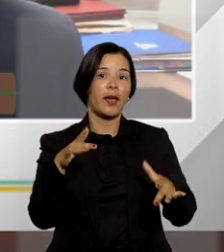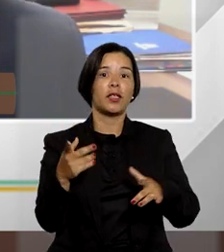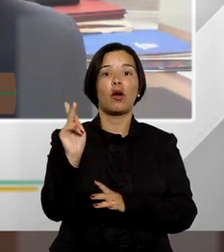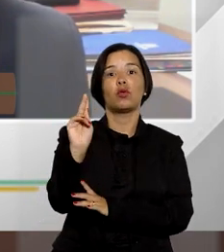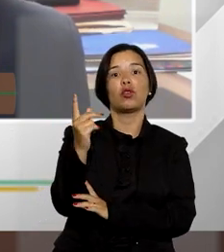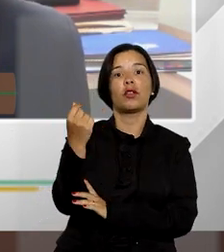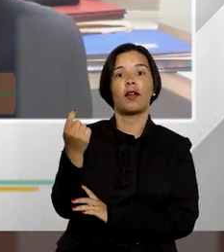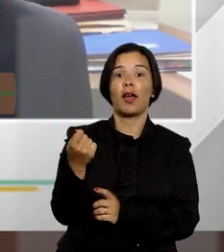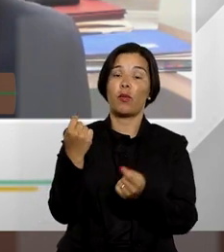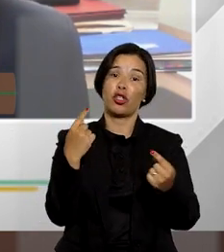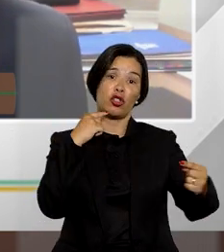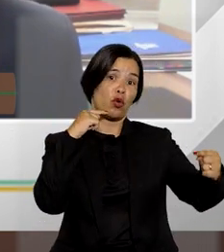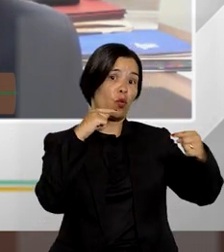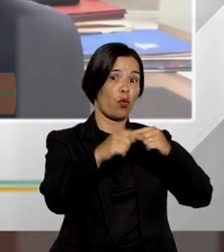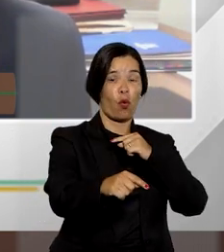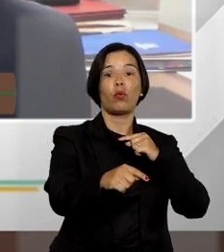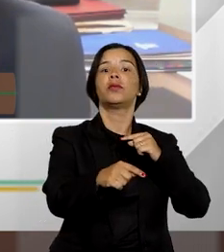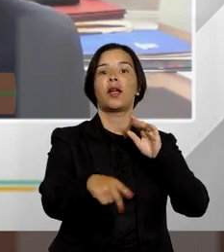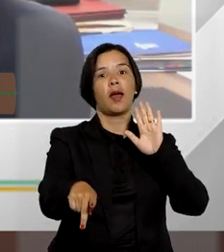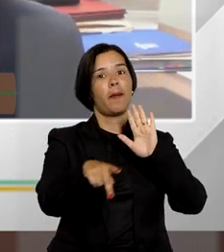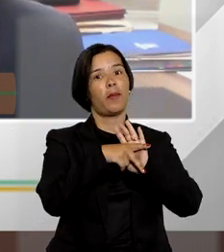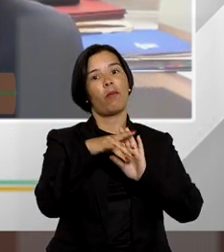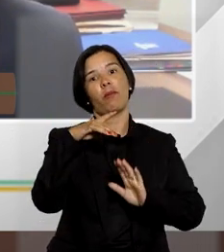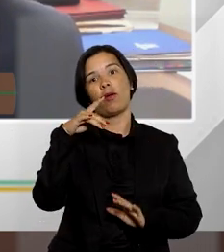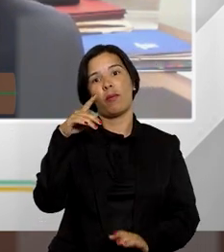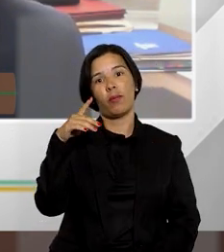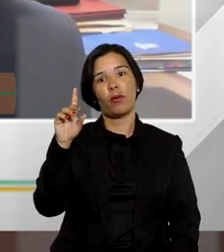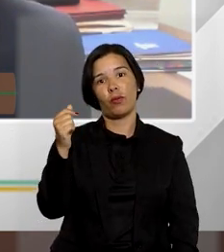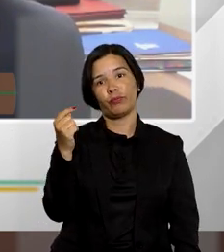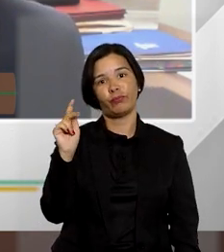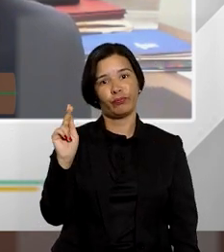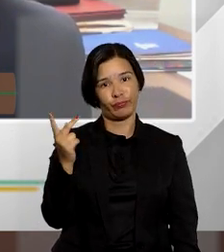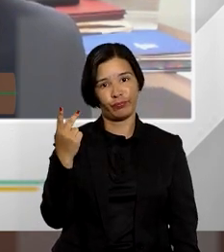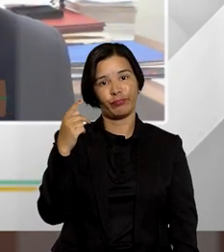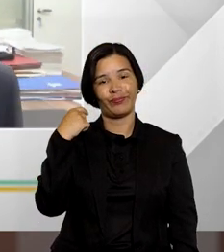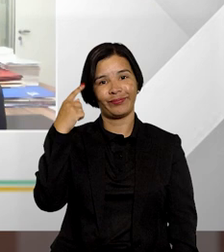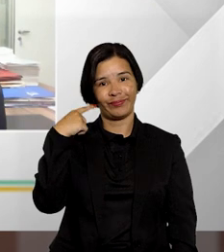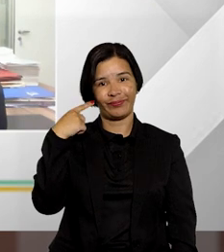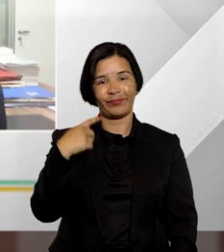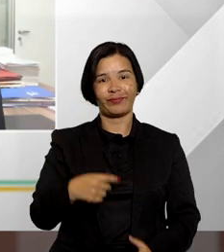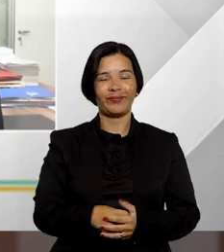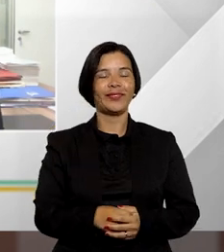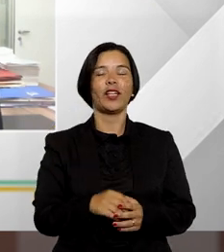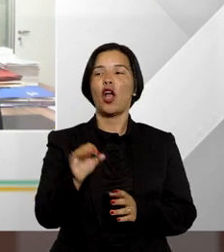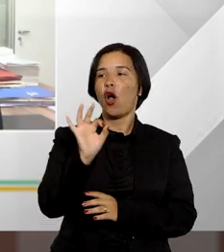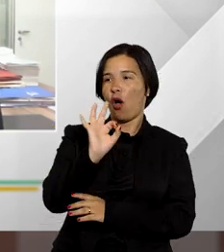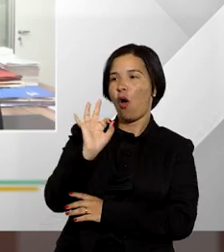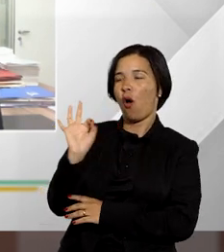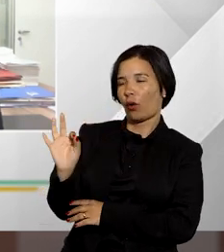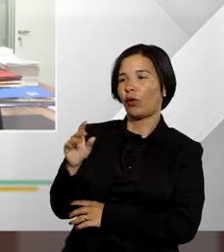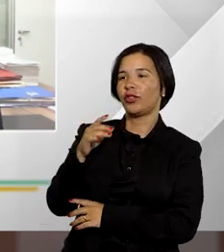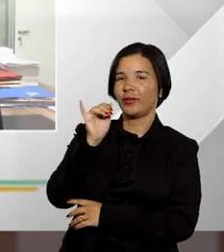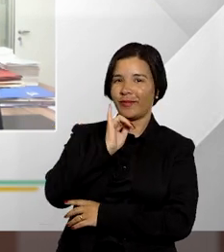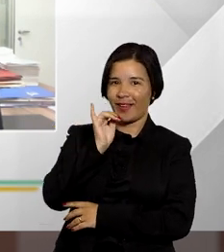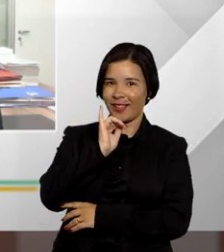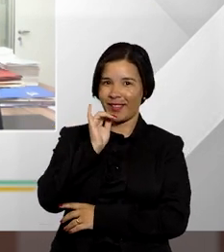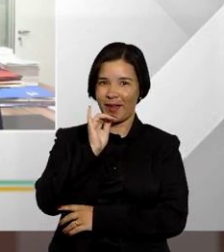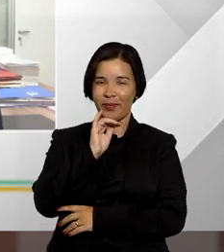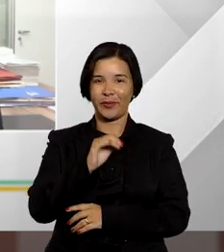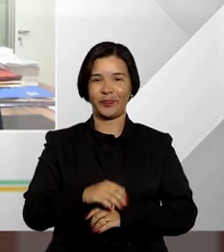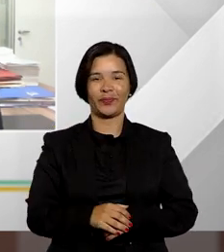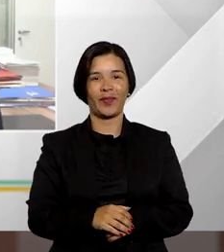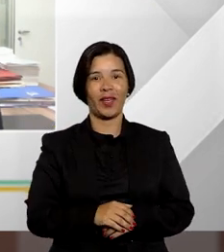contrair ou alvitando os honorários advocatícios muito bom esse exemplo doutor Sérgio aproveitando ainda com o senhor